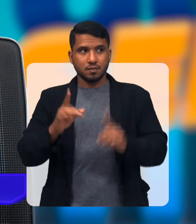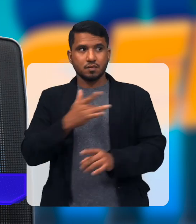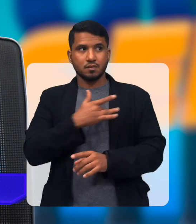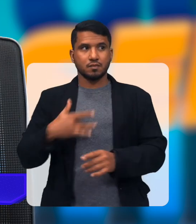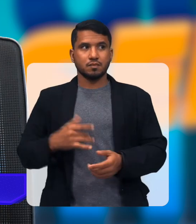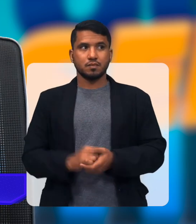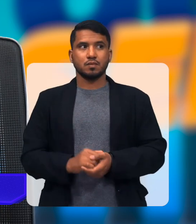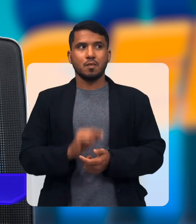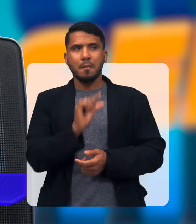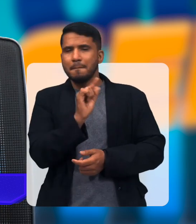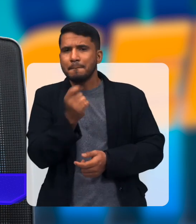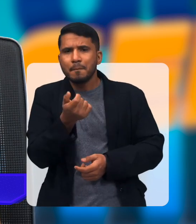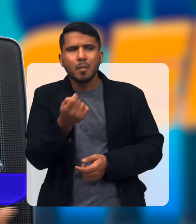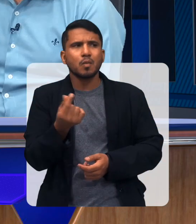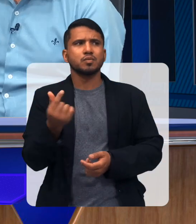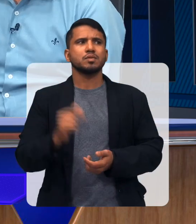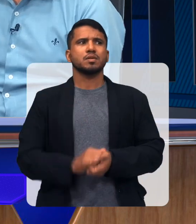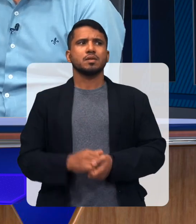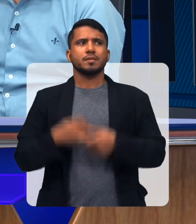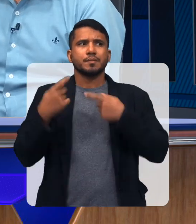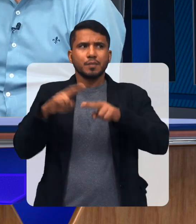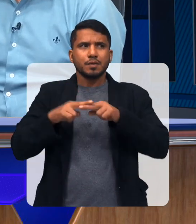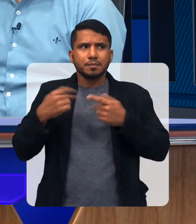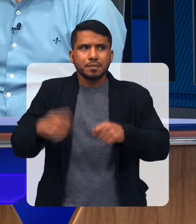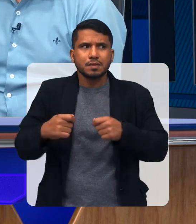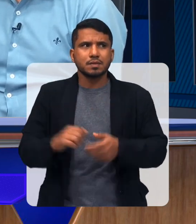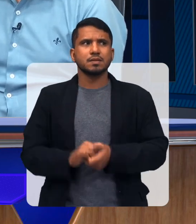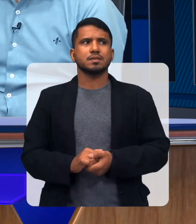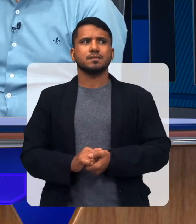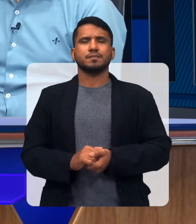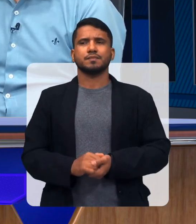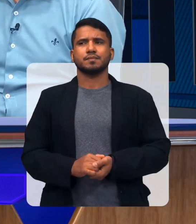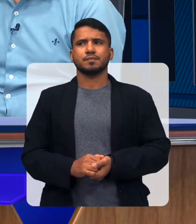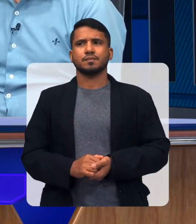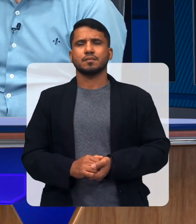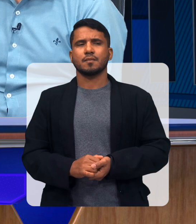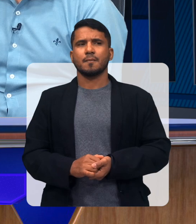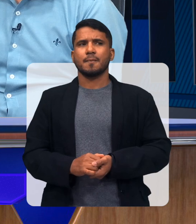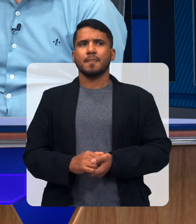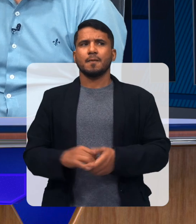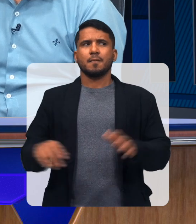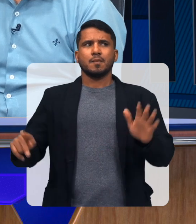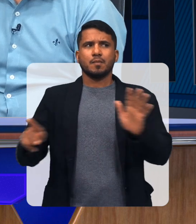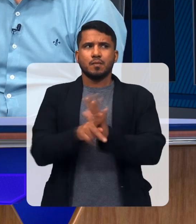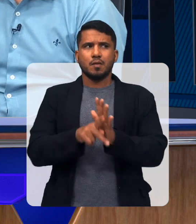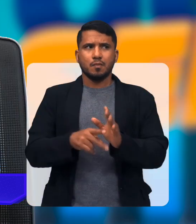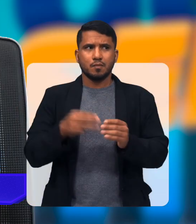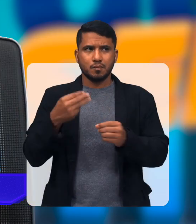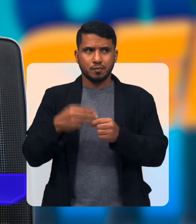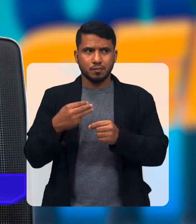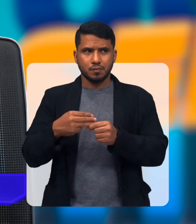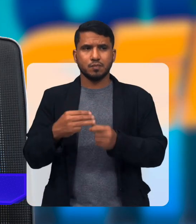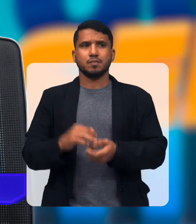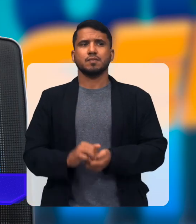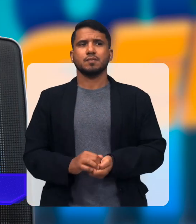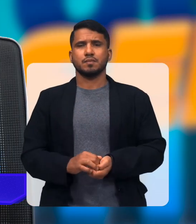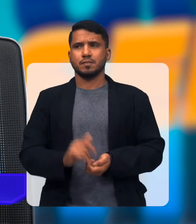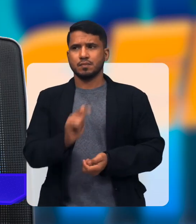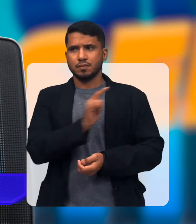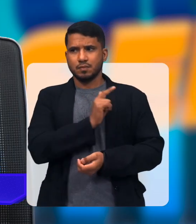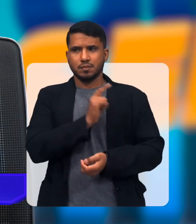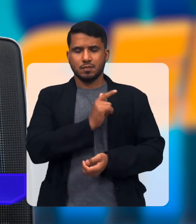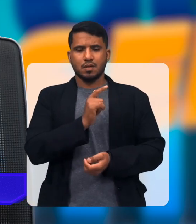o direito da pessoa com deficiência à saúde Tão pouco, né? Tão E tão necessário Porque o próprio